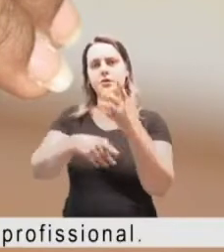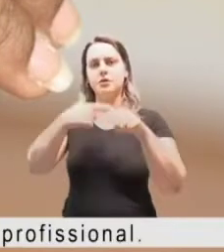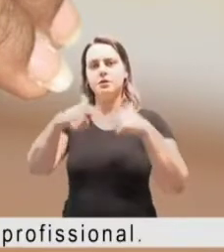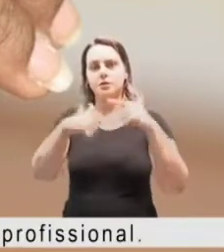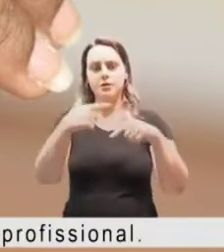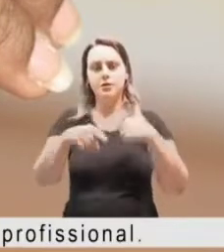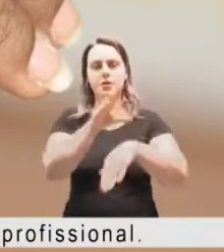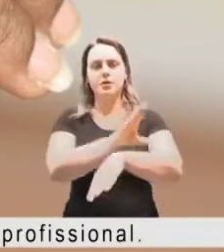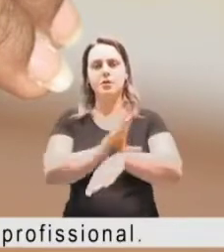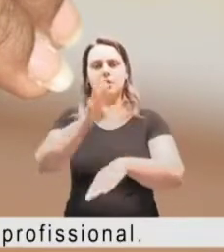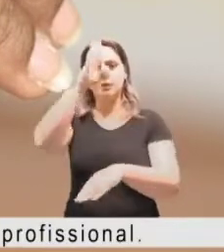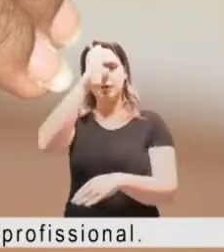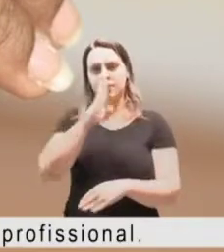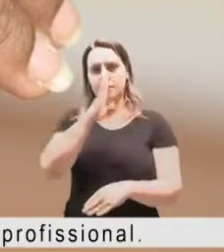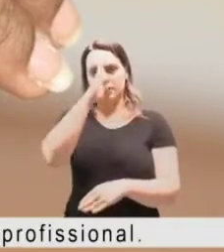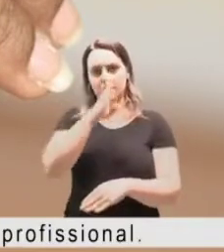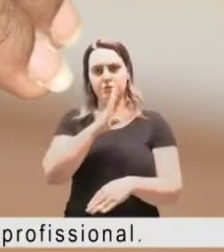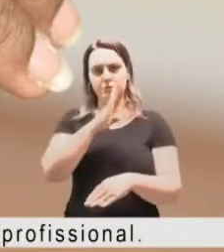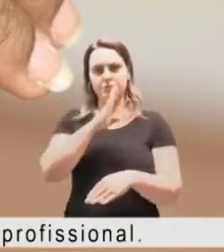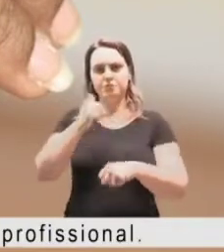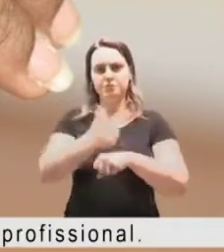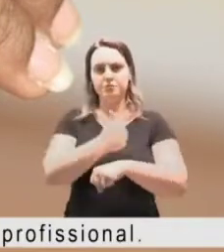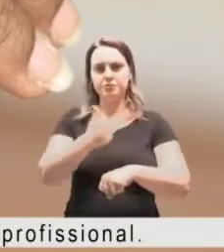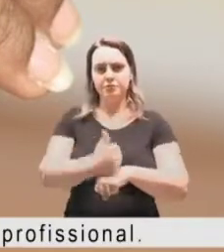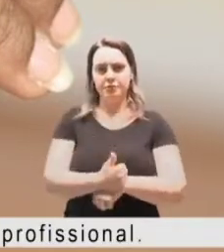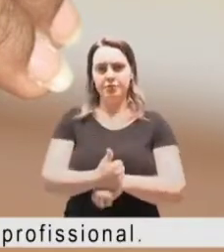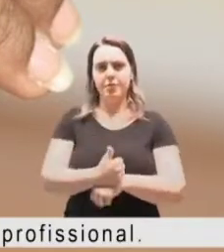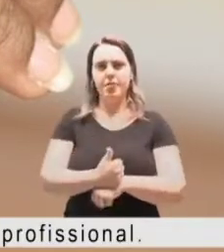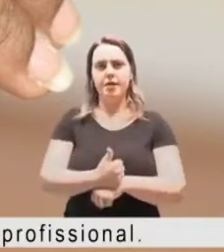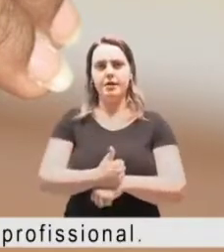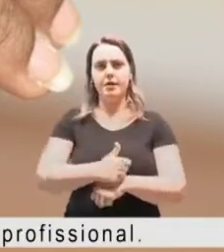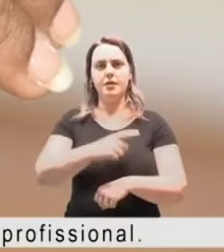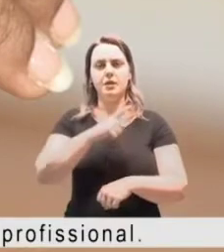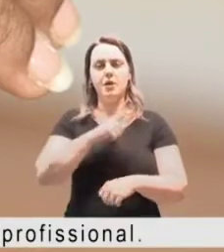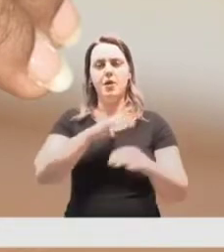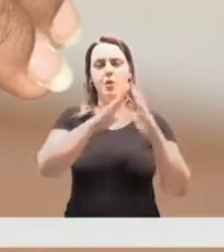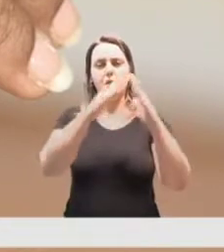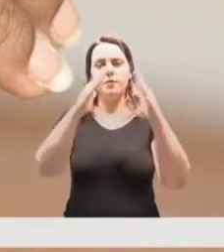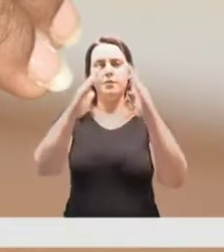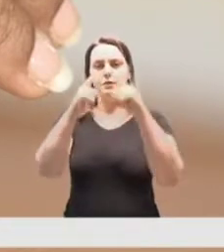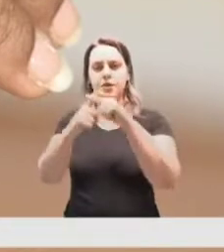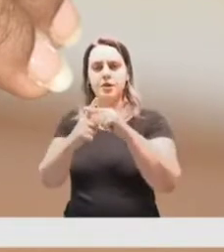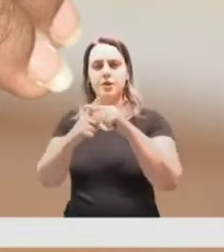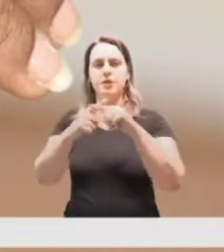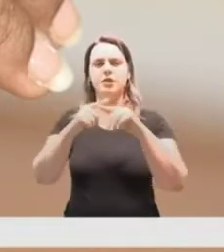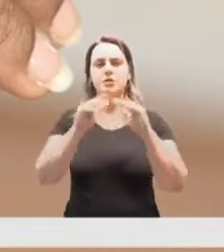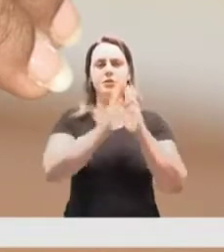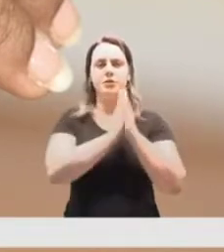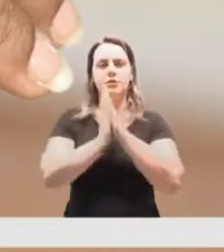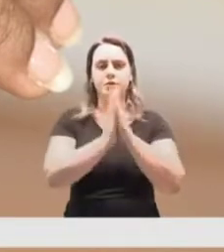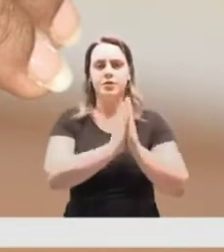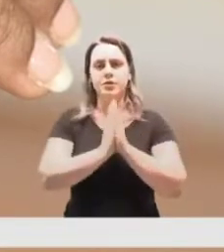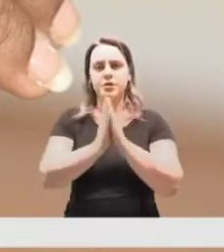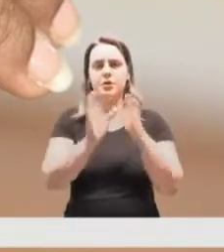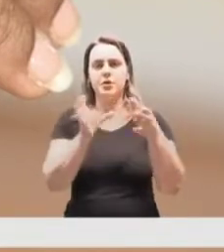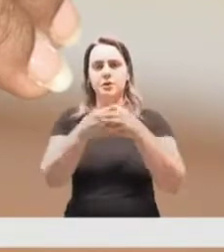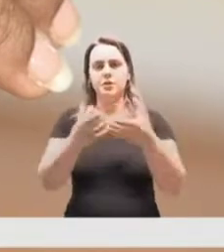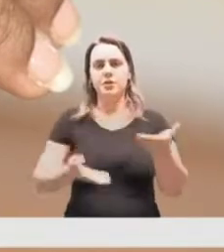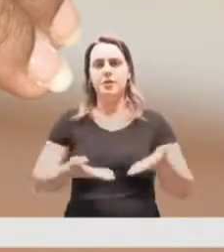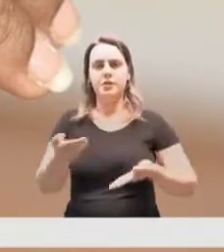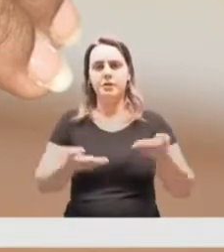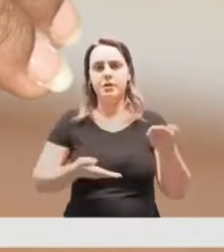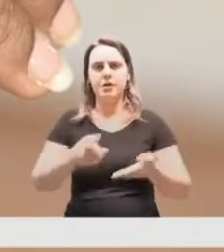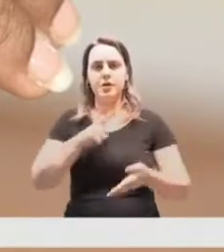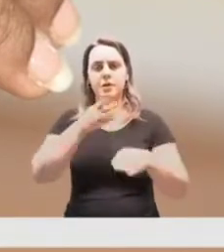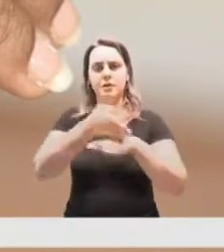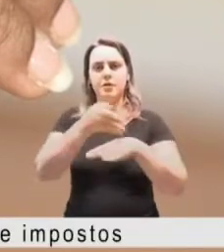para a criação de empregos e cursos gratuitos de capacitação profissional. Os templos religiosos, igrejas e